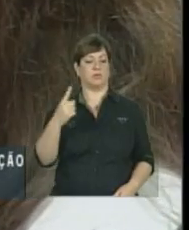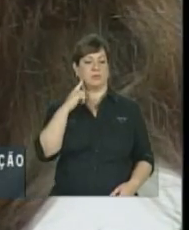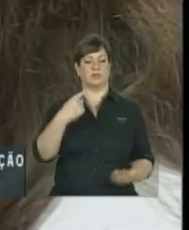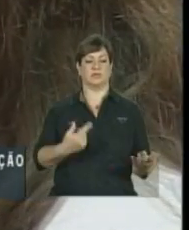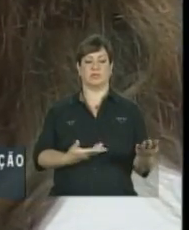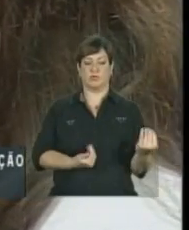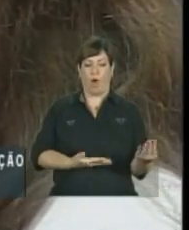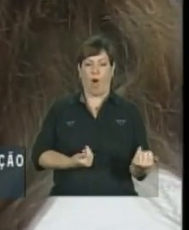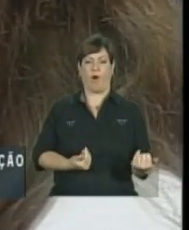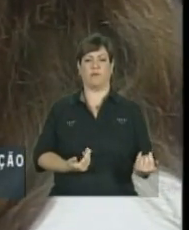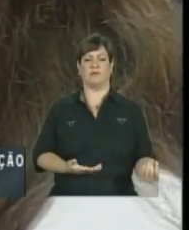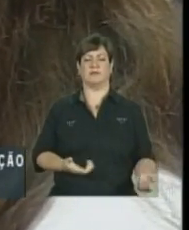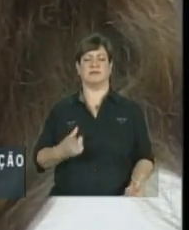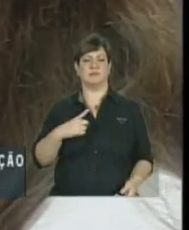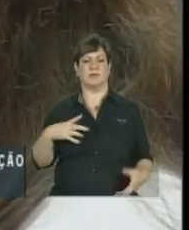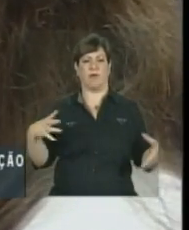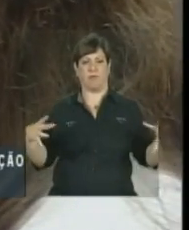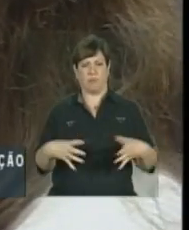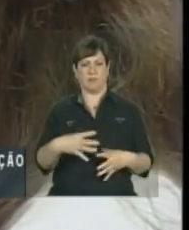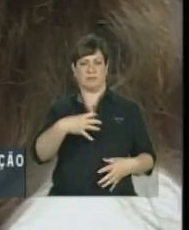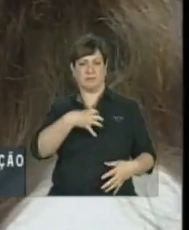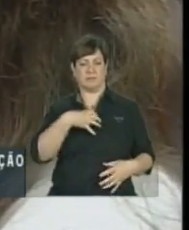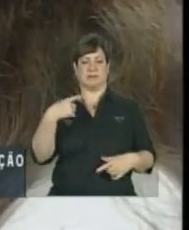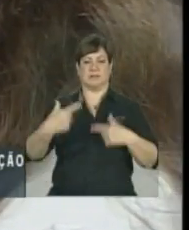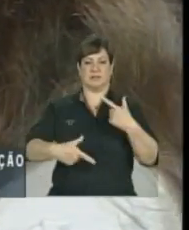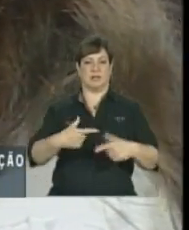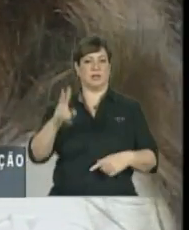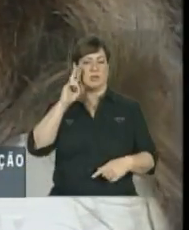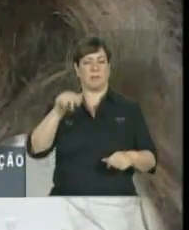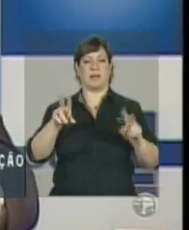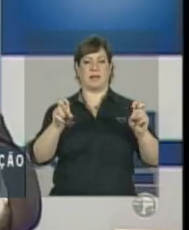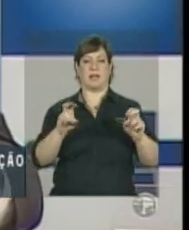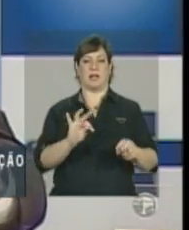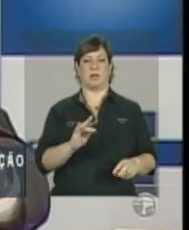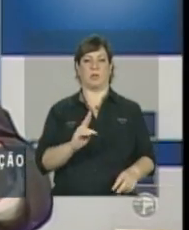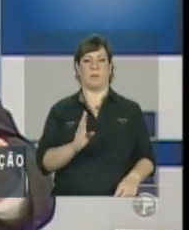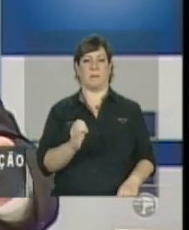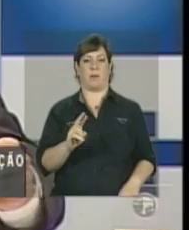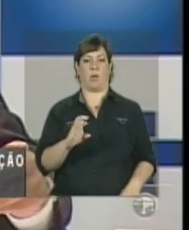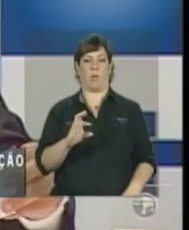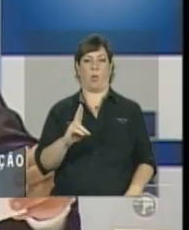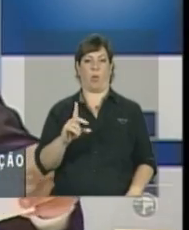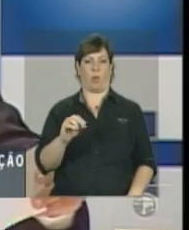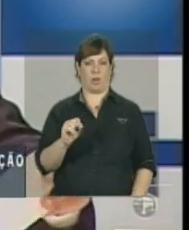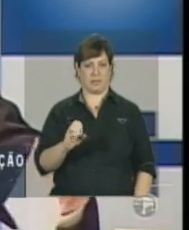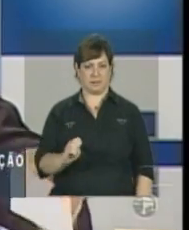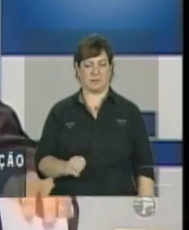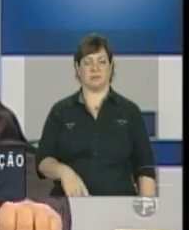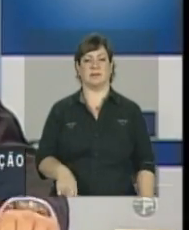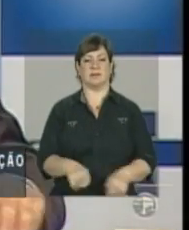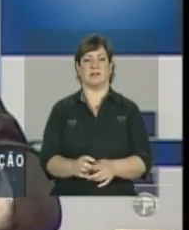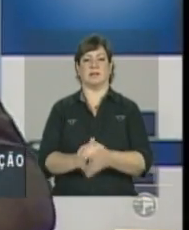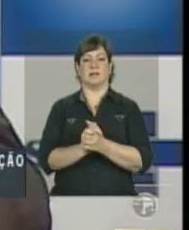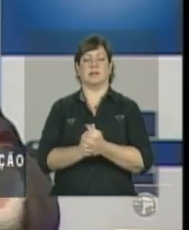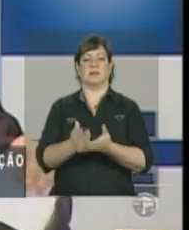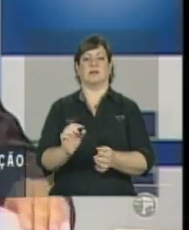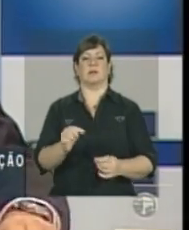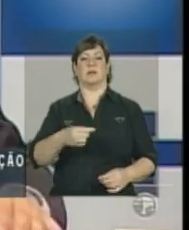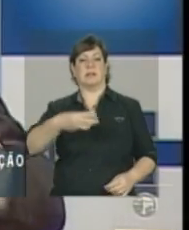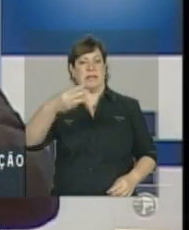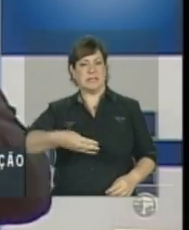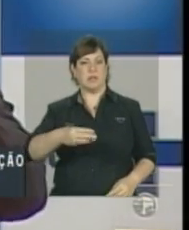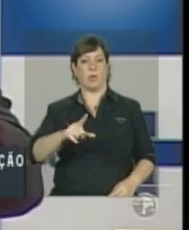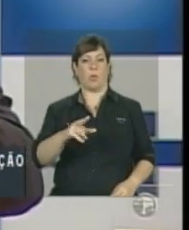já envolvidos e sensibilizados pelo tema da tuberculose. Saudar o Wilton Azevedo, que ficou em terceiro lugar.